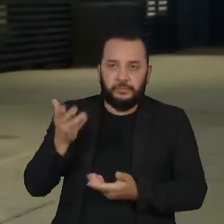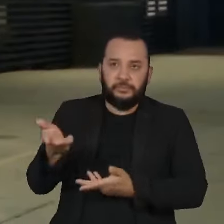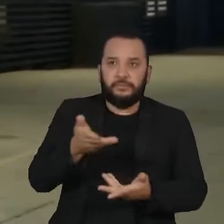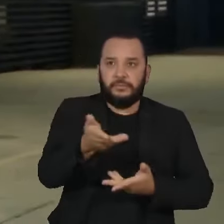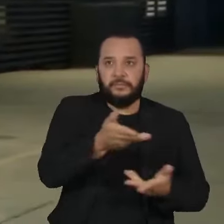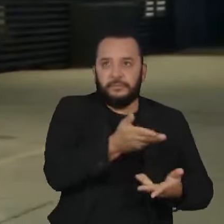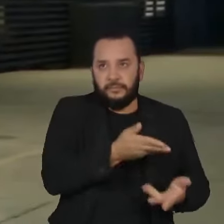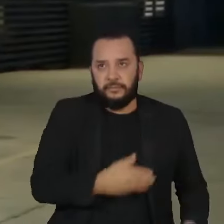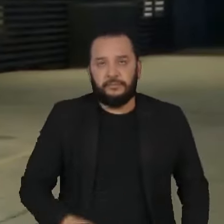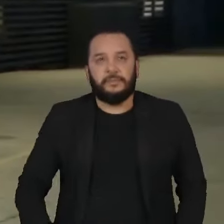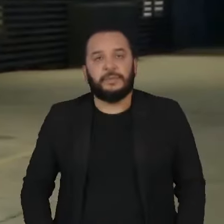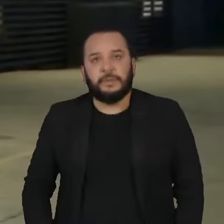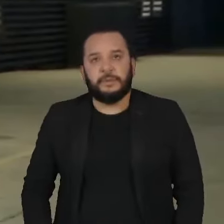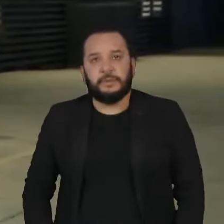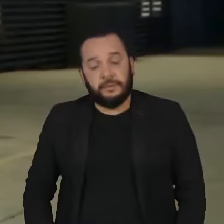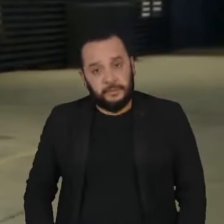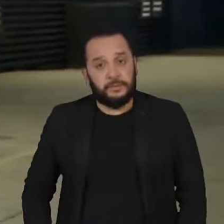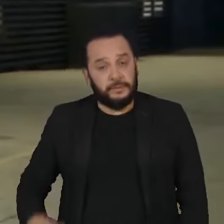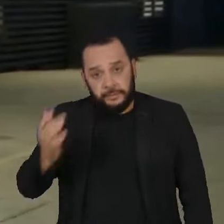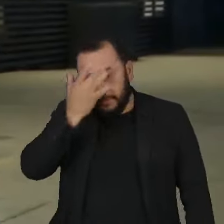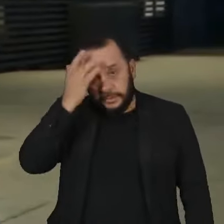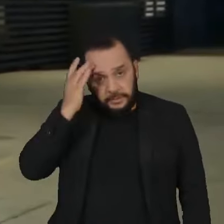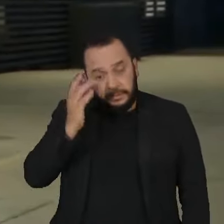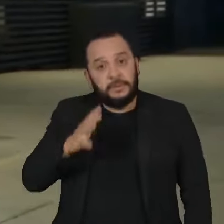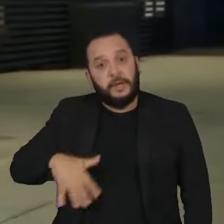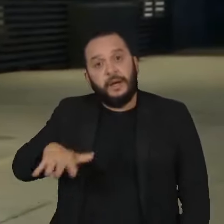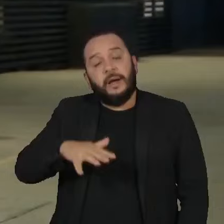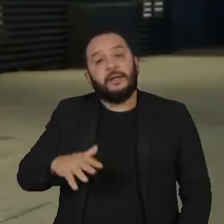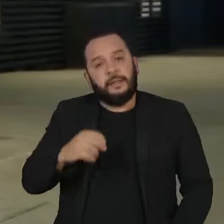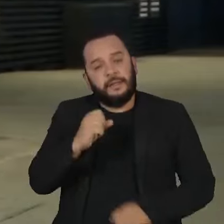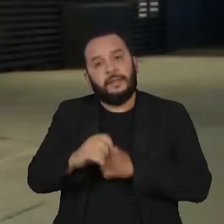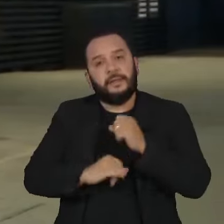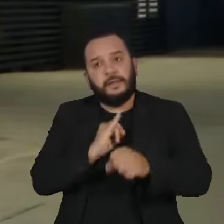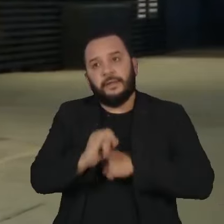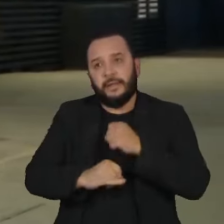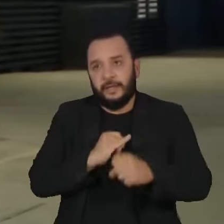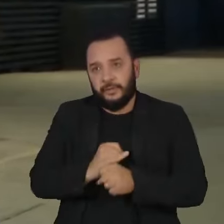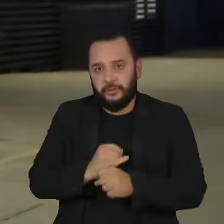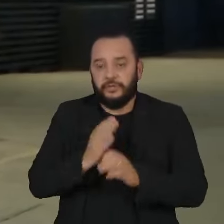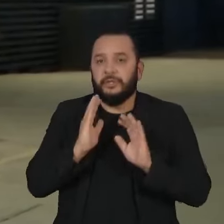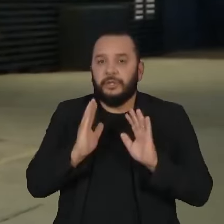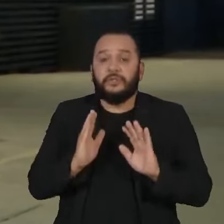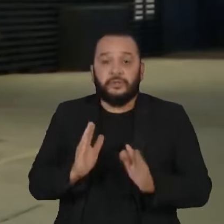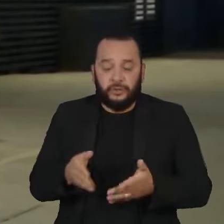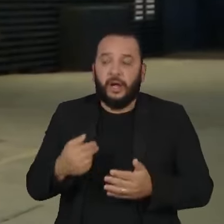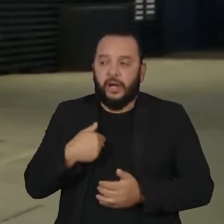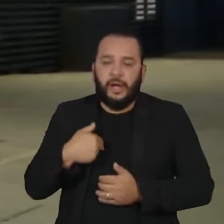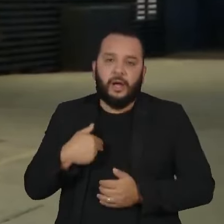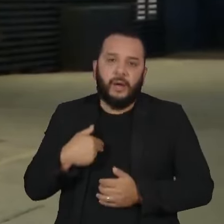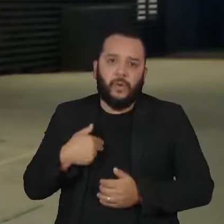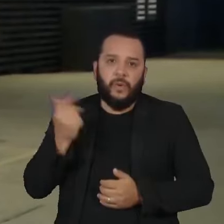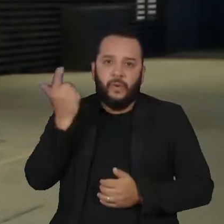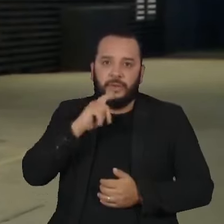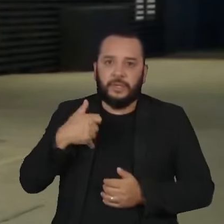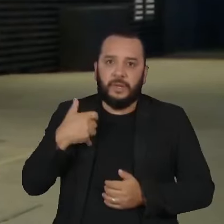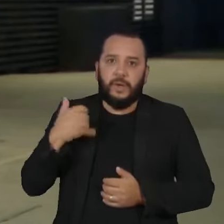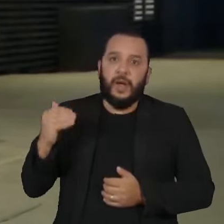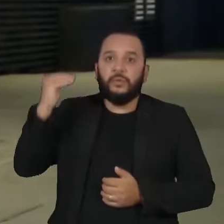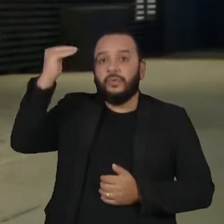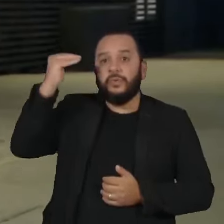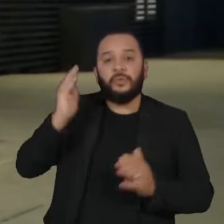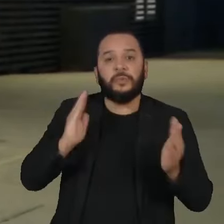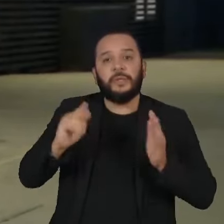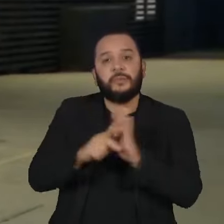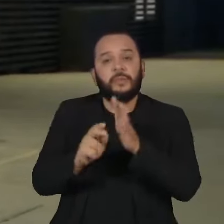considerados nativos digitais chegaram à vida adulta depois de atravessar uma pandemia e o primeiro emprego veio num momento de